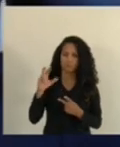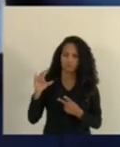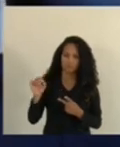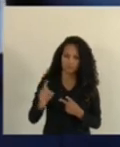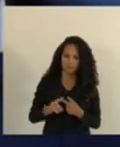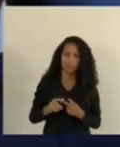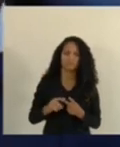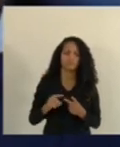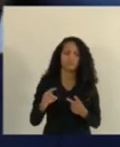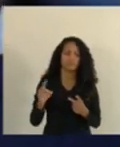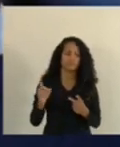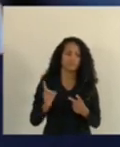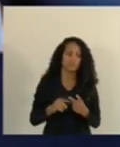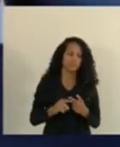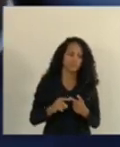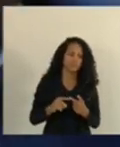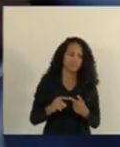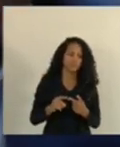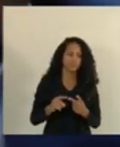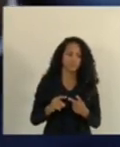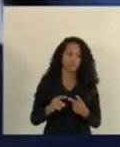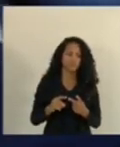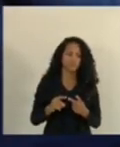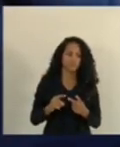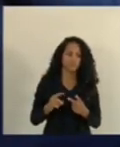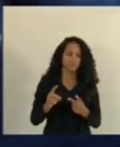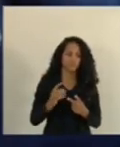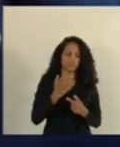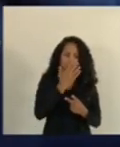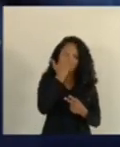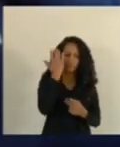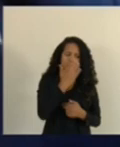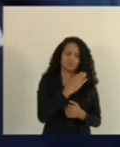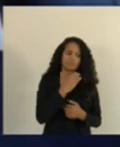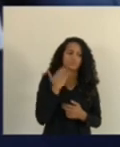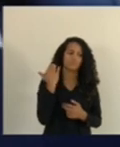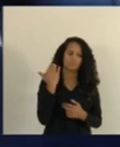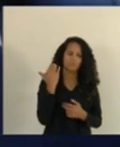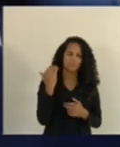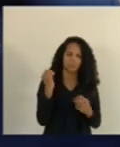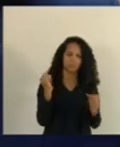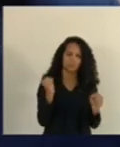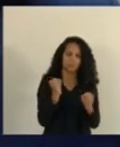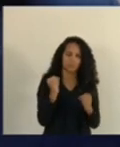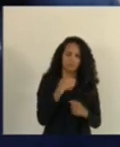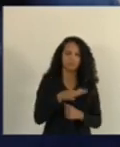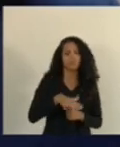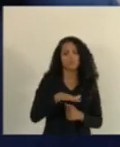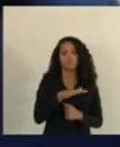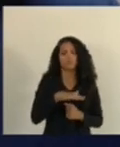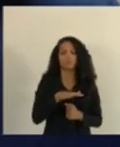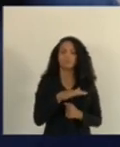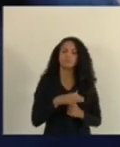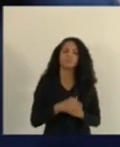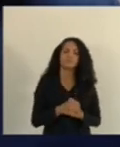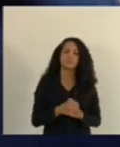Hércules, Hércules da Silva, uma pessoa muito querida na região, militar, exemplar.